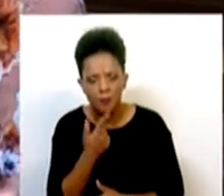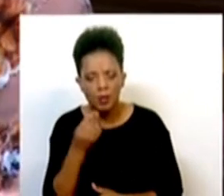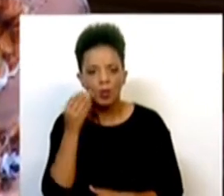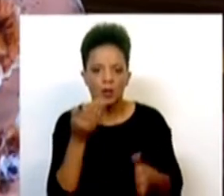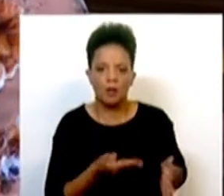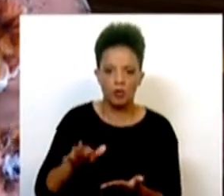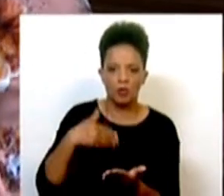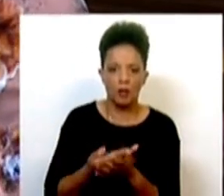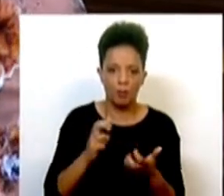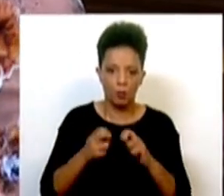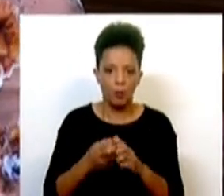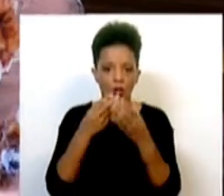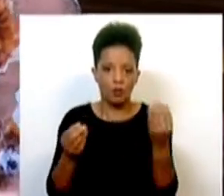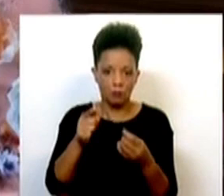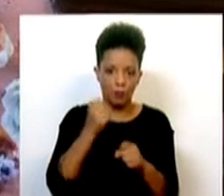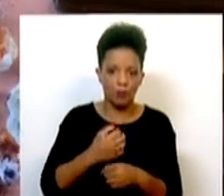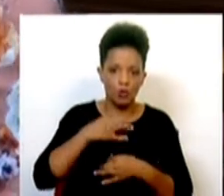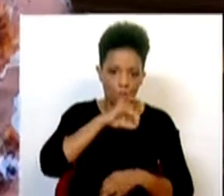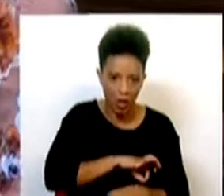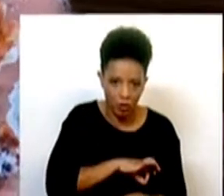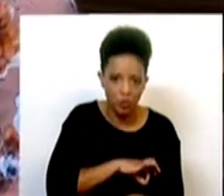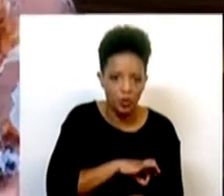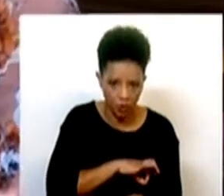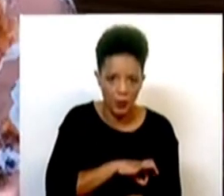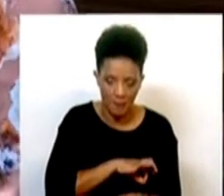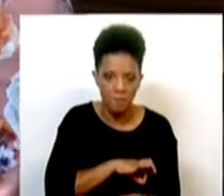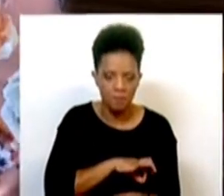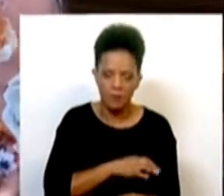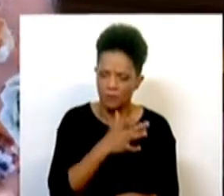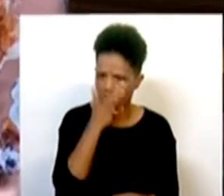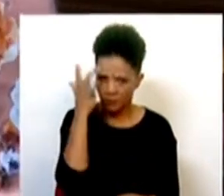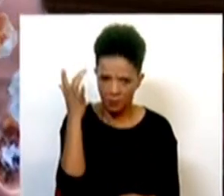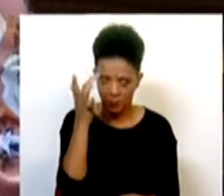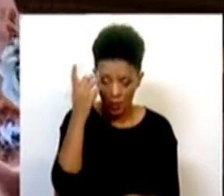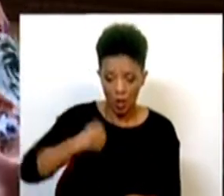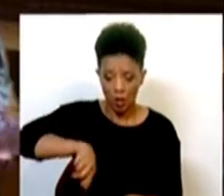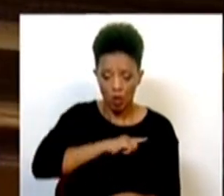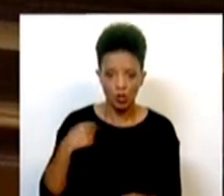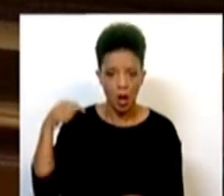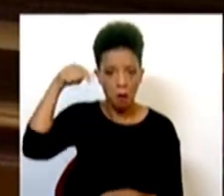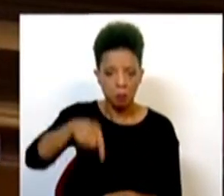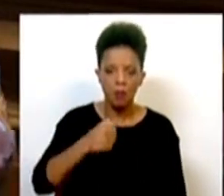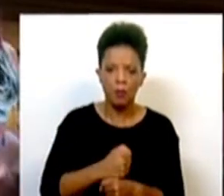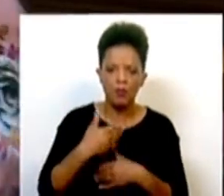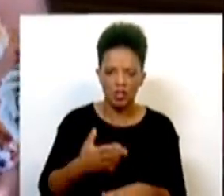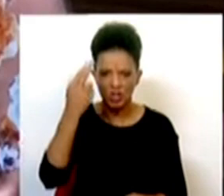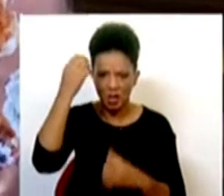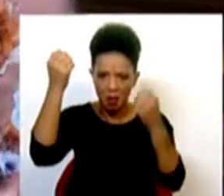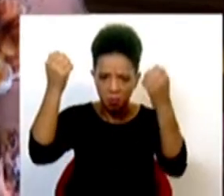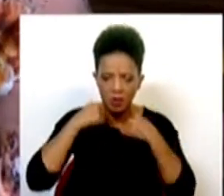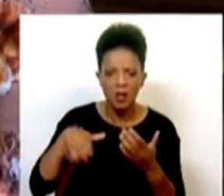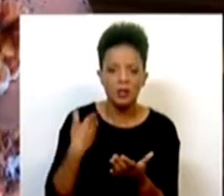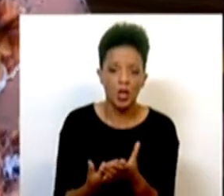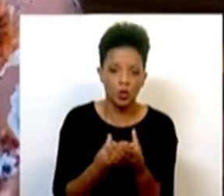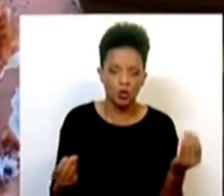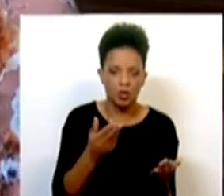os caminhos para resolver o problema destes profissionais. Seria muito, muito, muito mais fácil virmos aqui enganar estes profissionais, oferecendo soluções